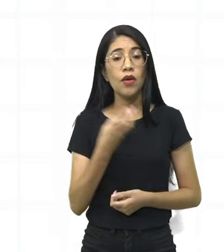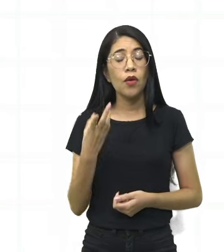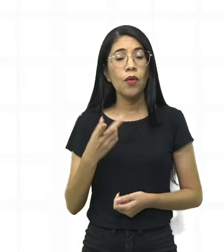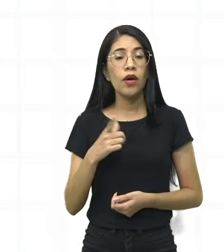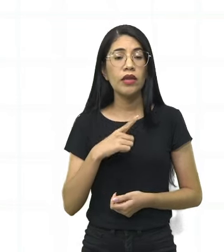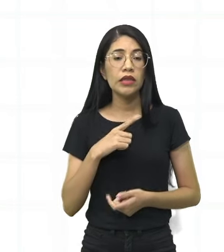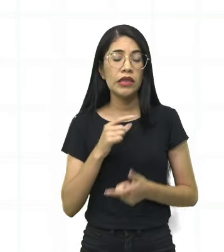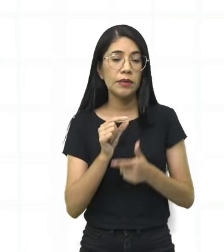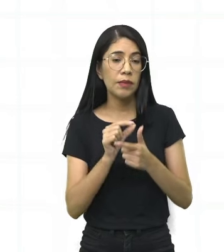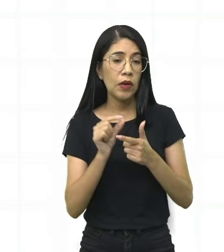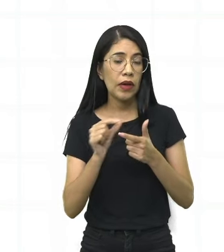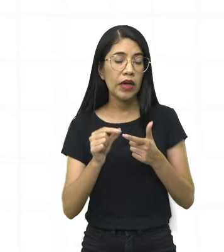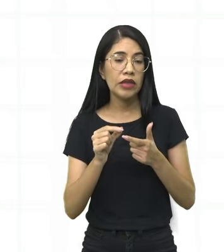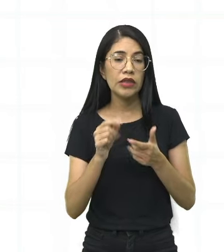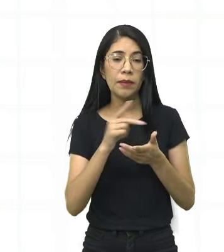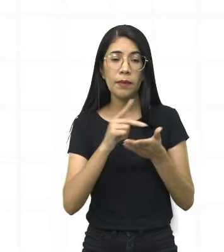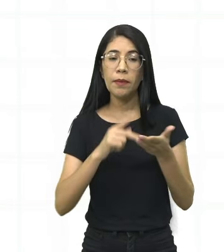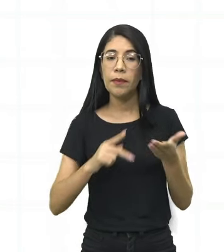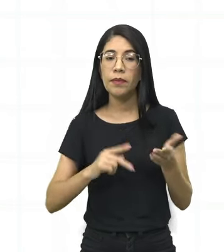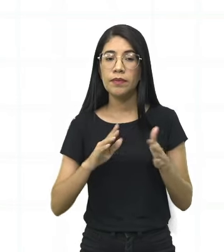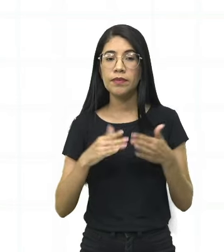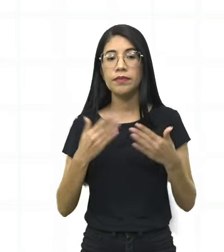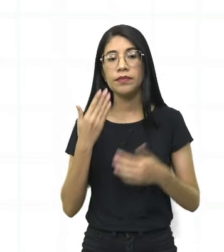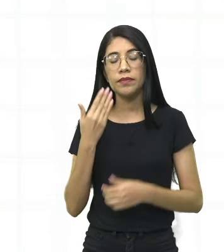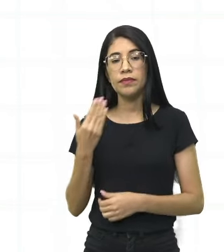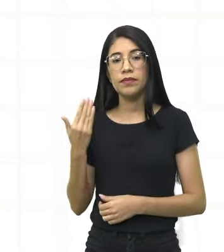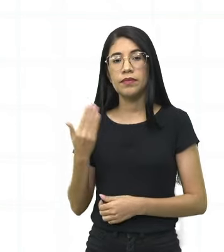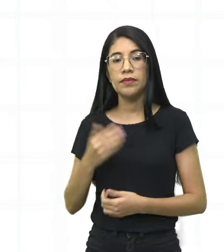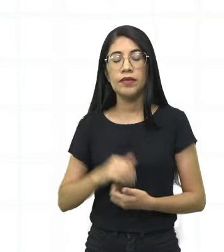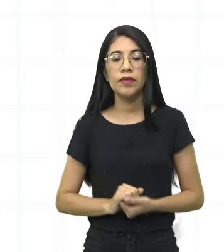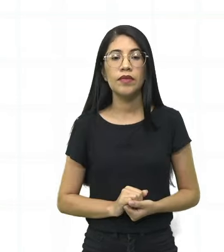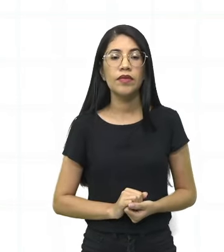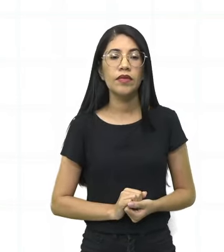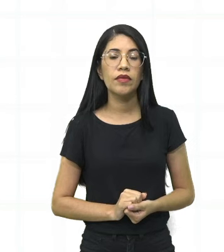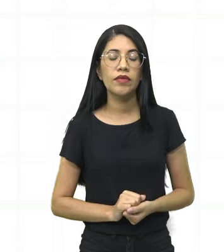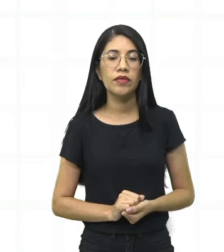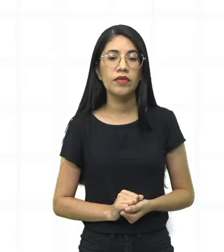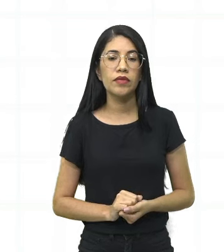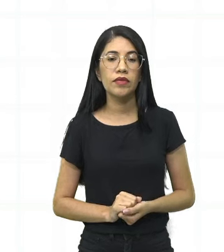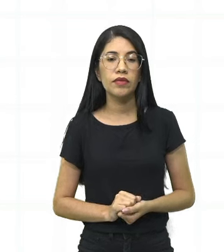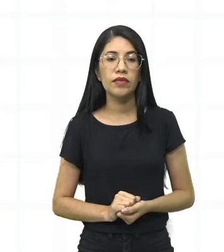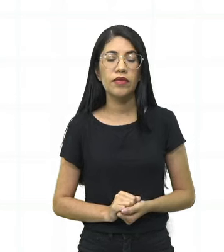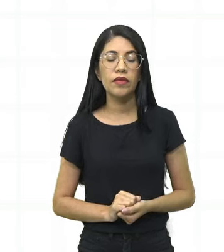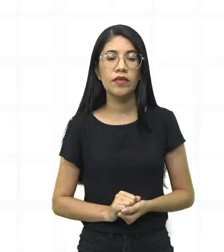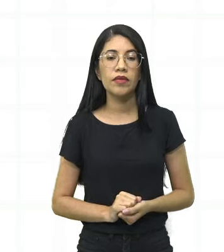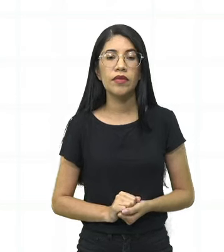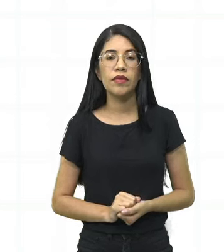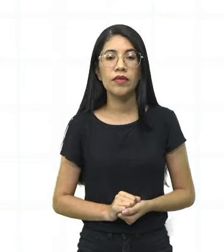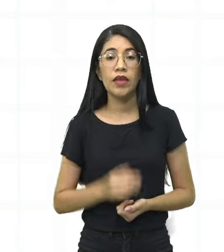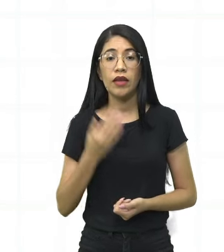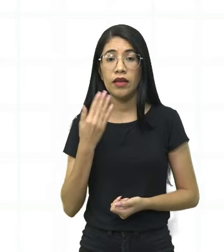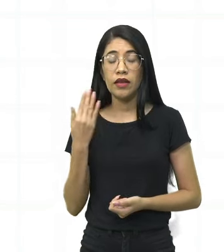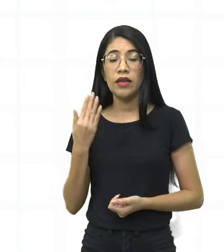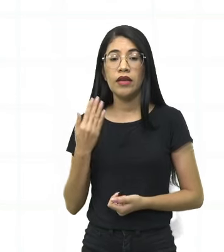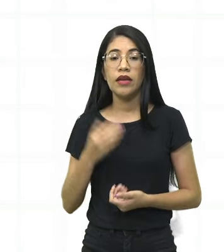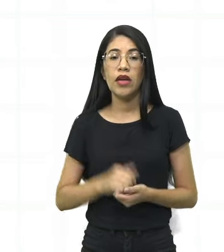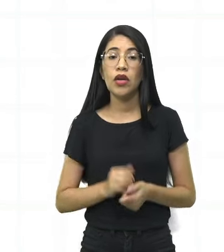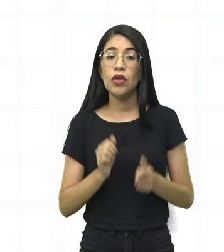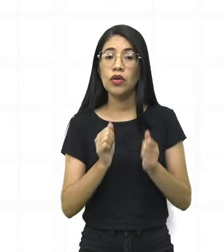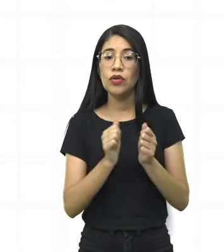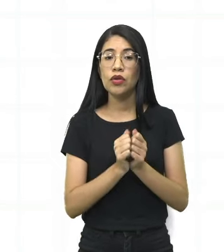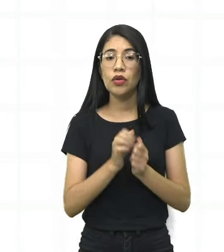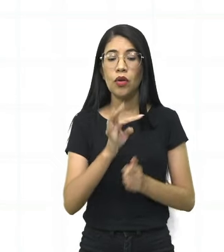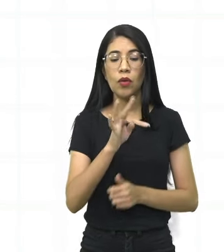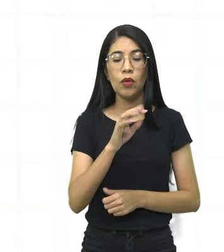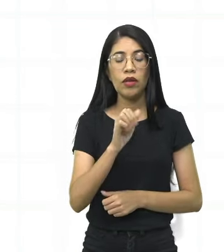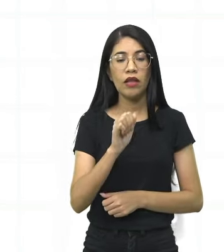poéticas, né? Vamos lá. Onde canta o sabiá? Aqui, juntou.